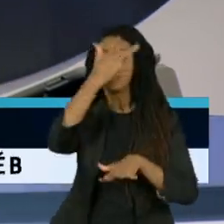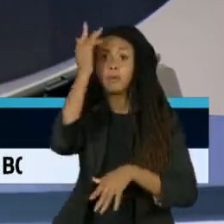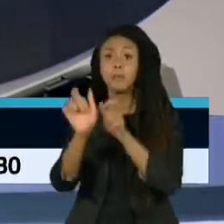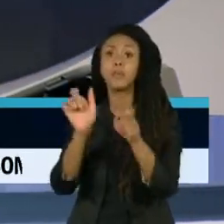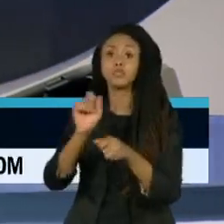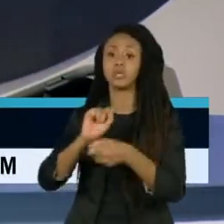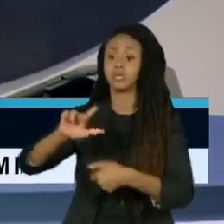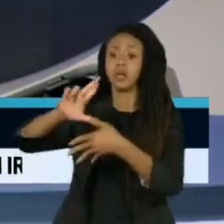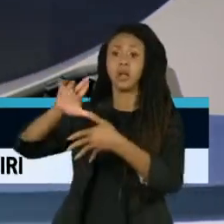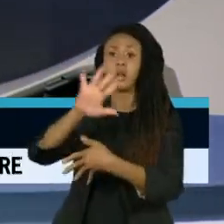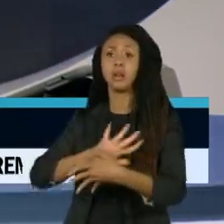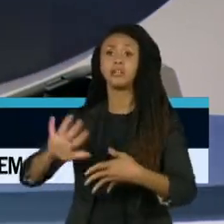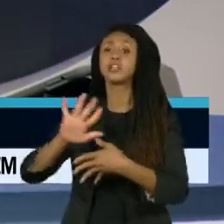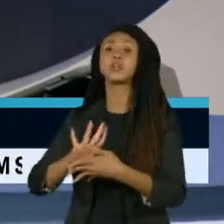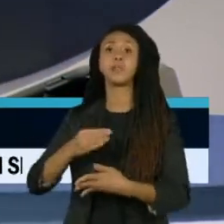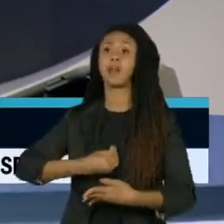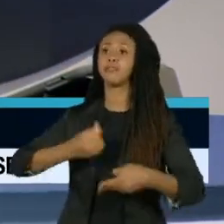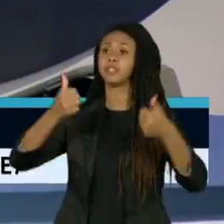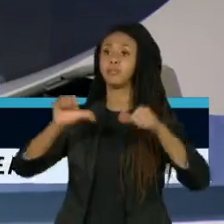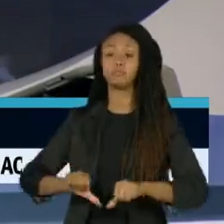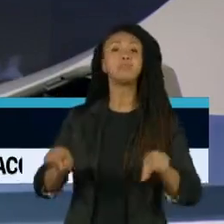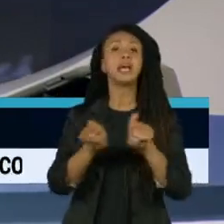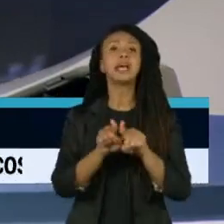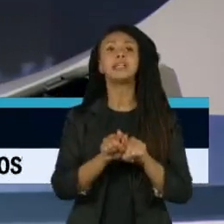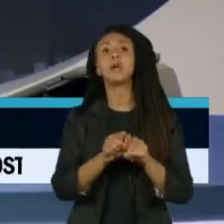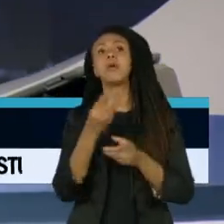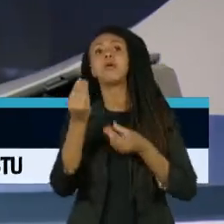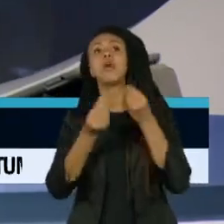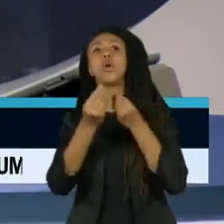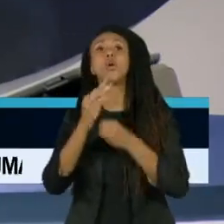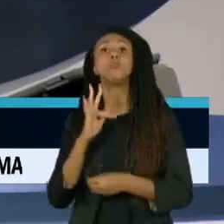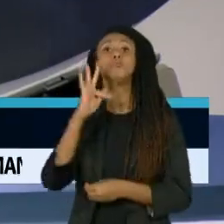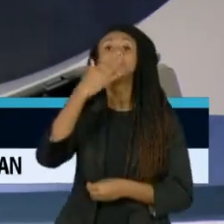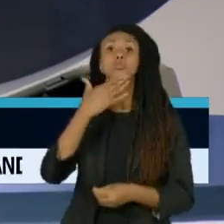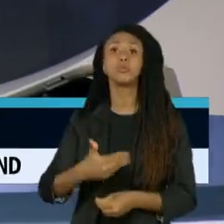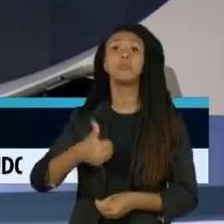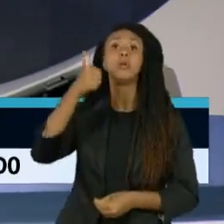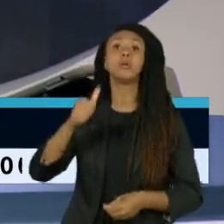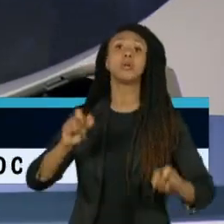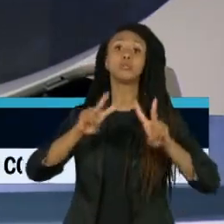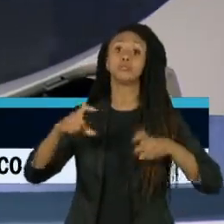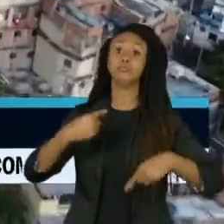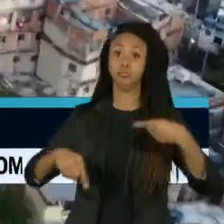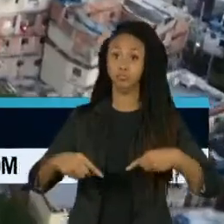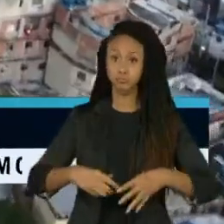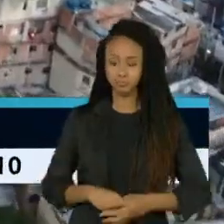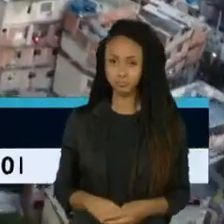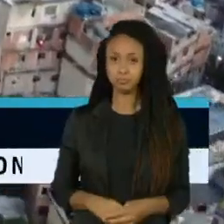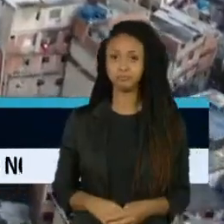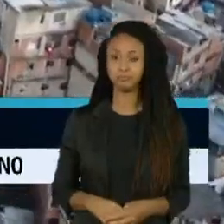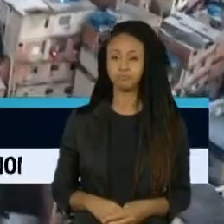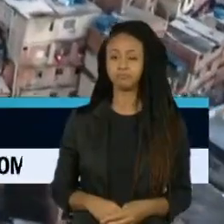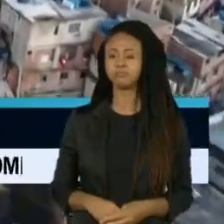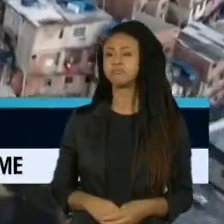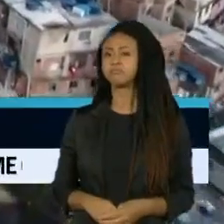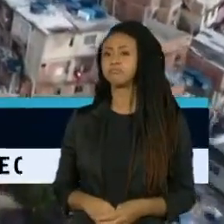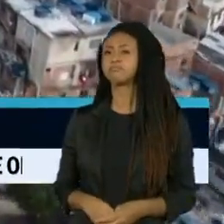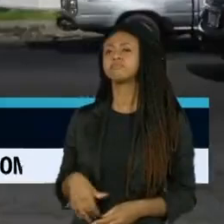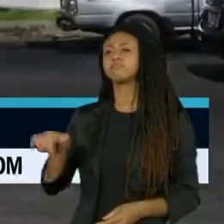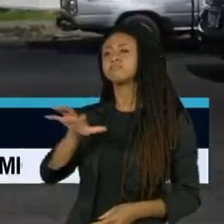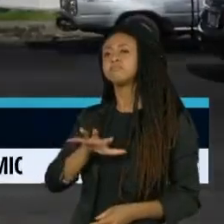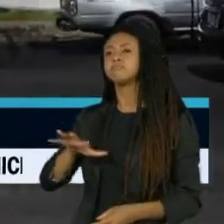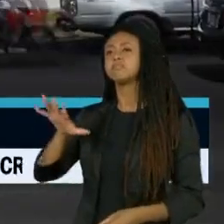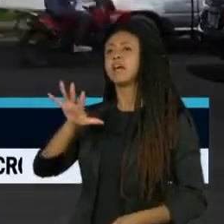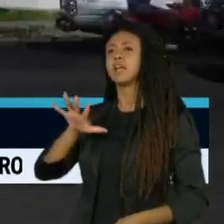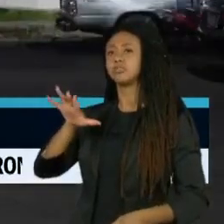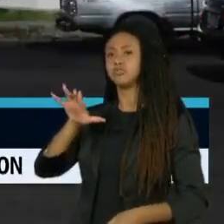-americanos e afetou também a percepção de um futuro melhor, inclusive em relação à política. Na região mais pobre do